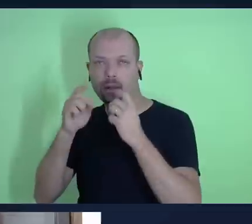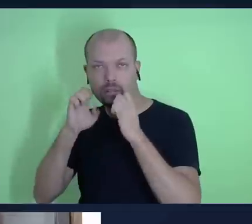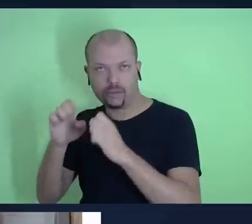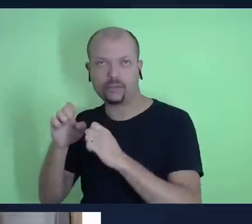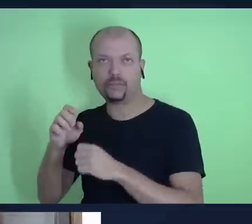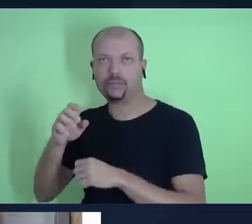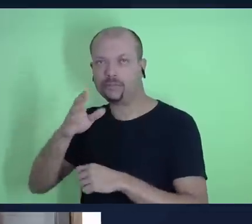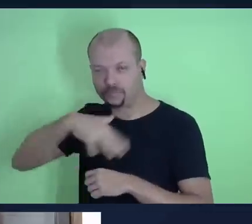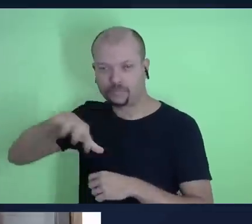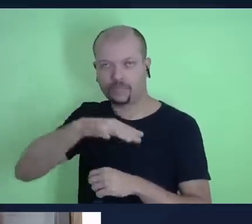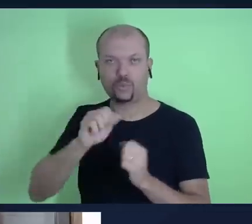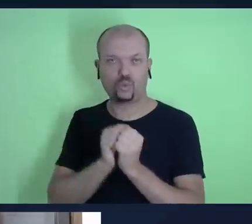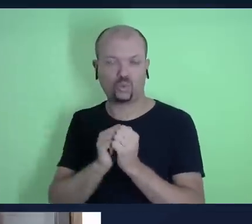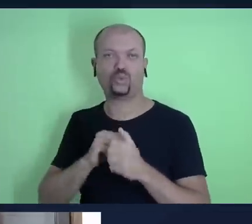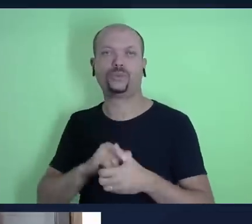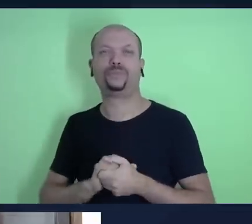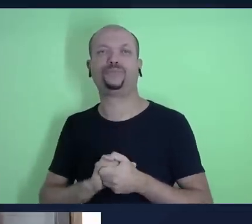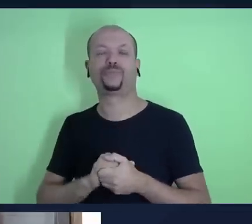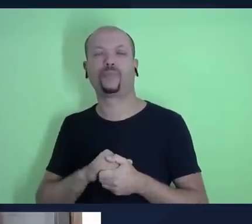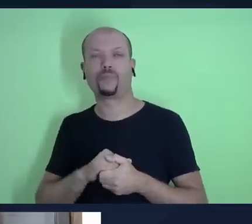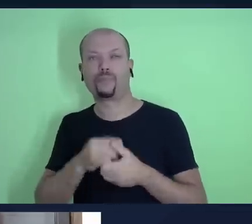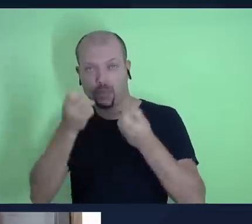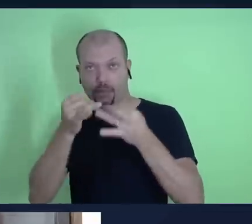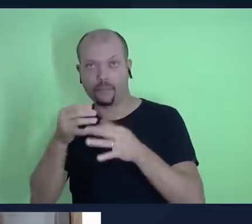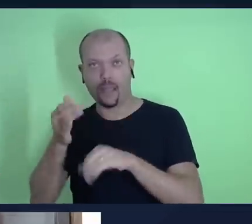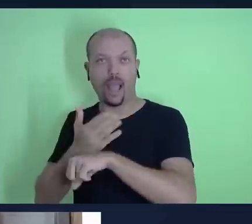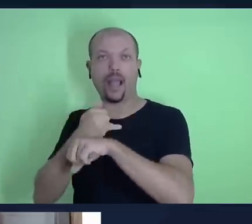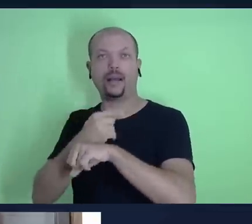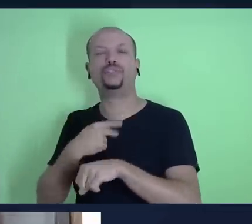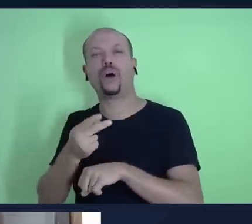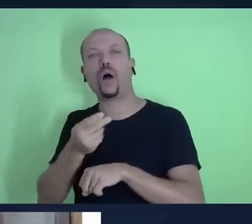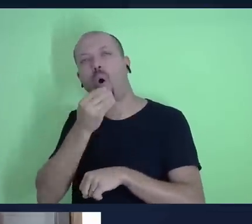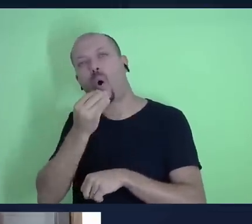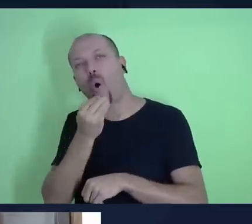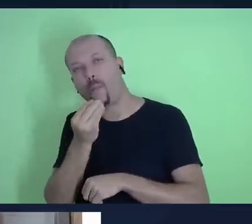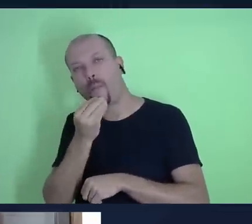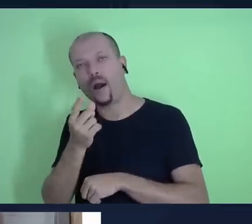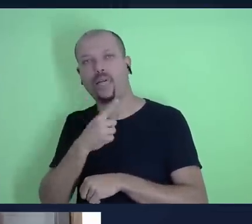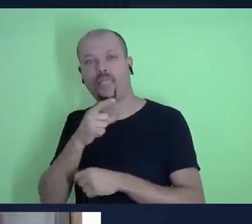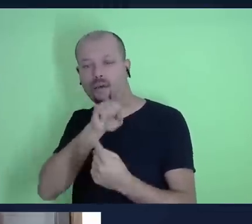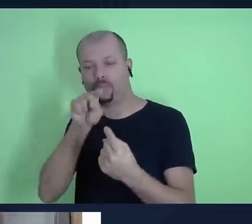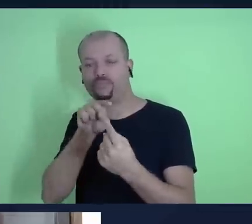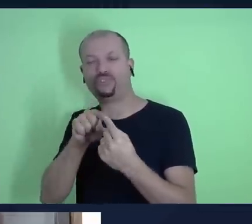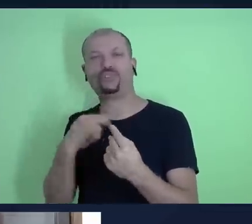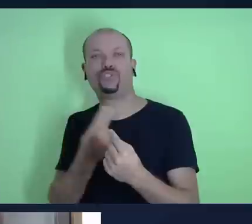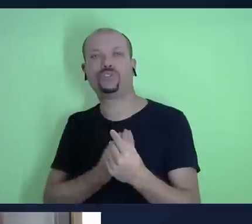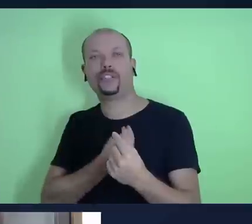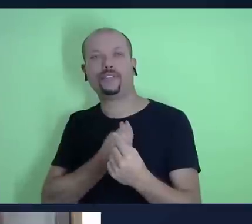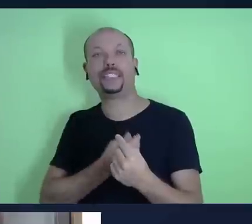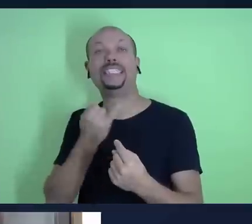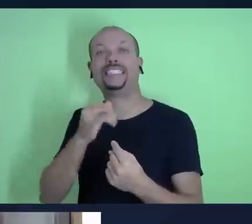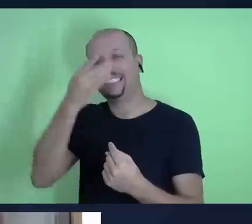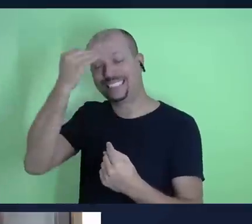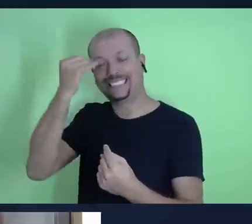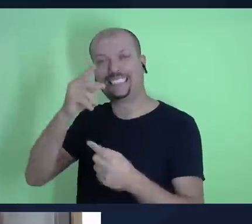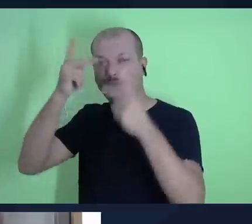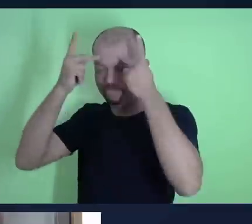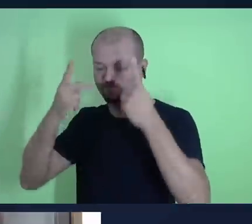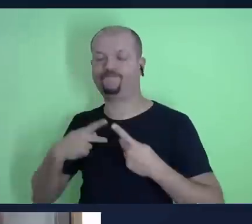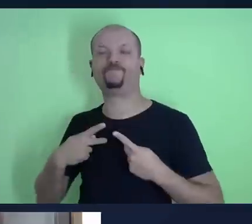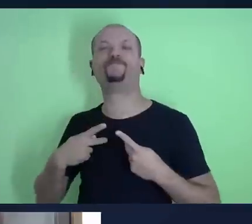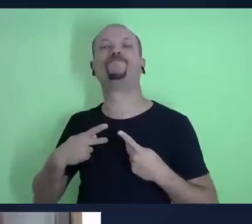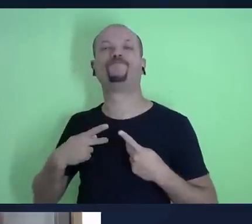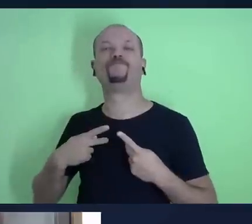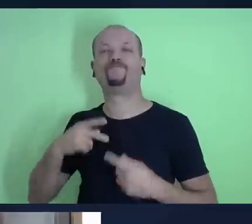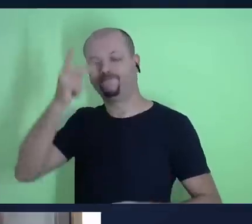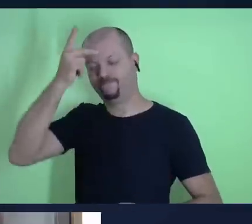comentei anteriormente a gente encontra a gente vai ter maior chance de encontrar sentido na nossa vida se a gente esquecer de si próprio se a gente tiver algo maior do que